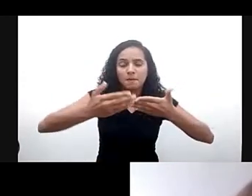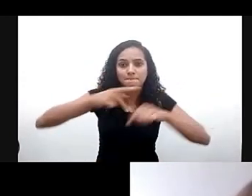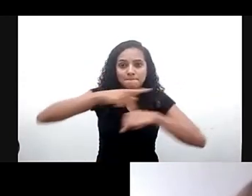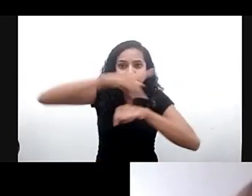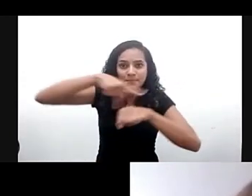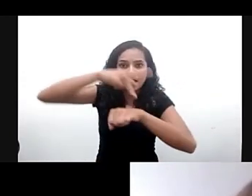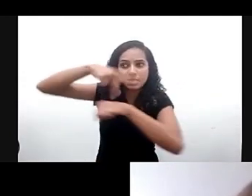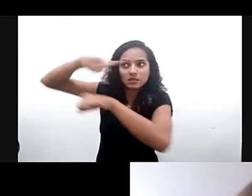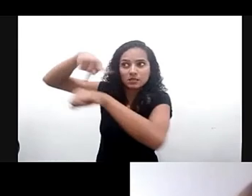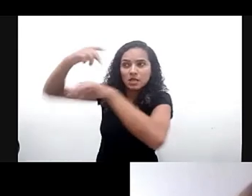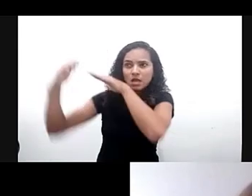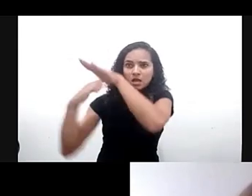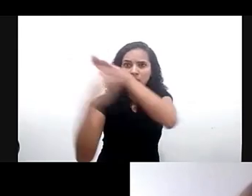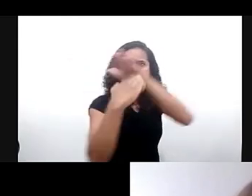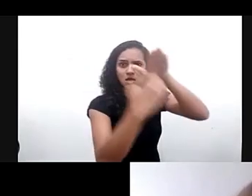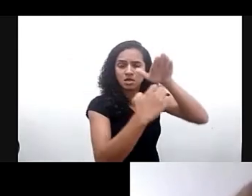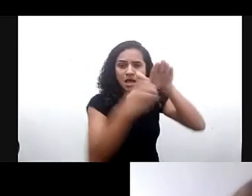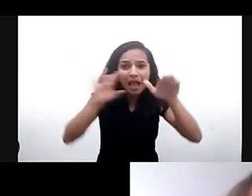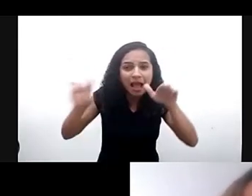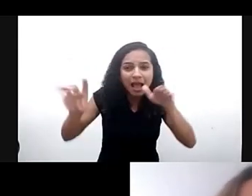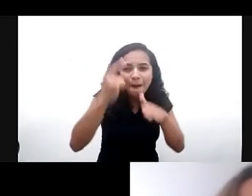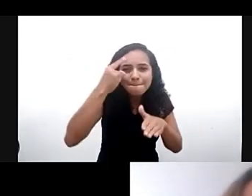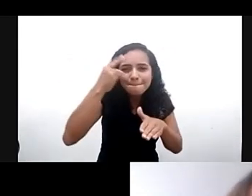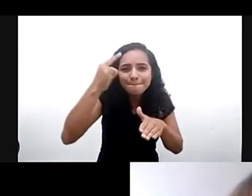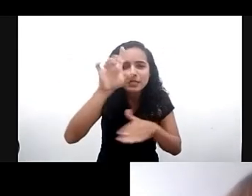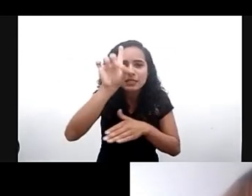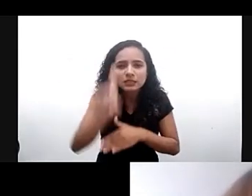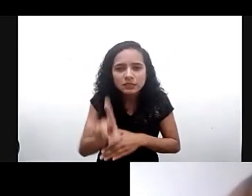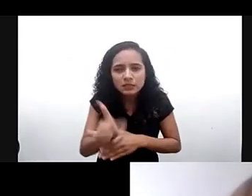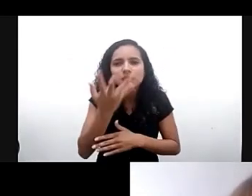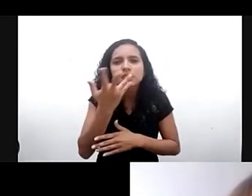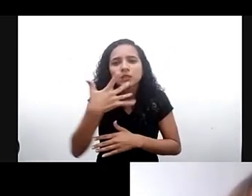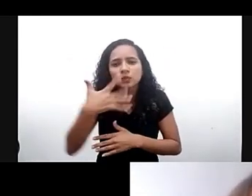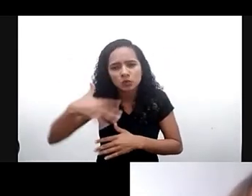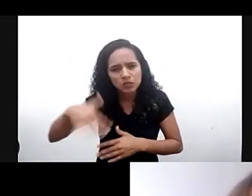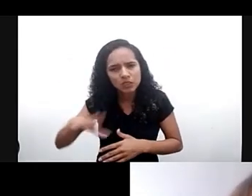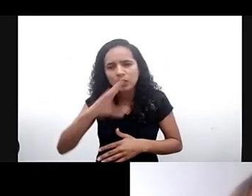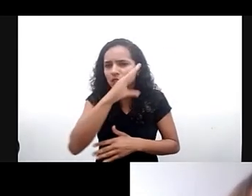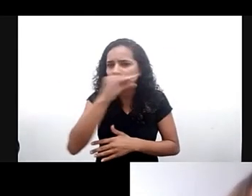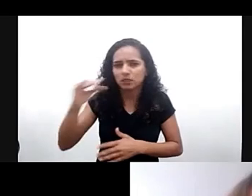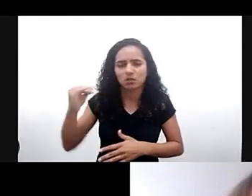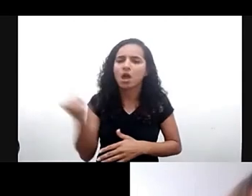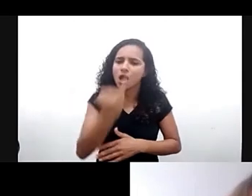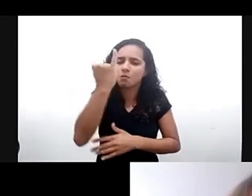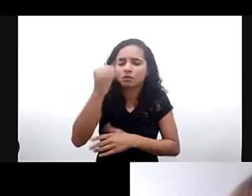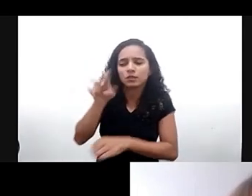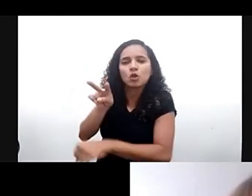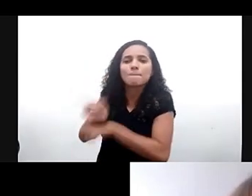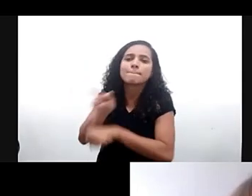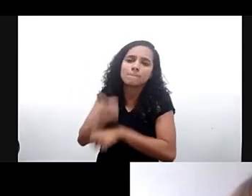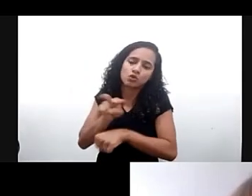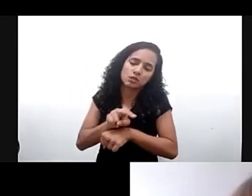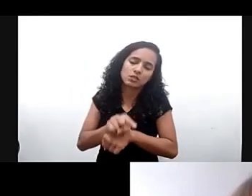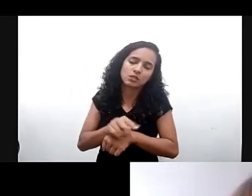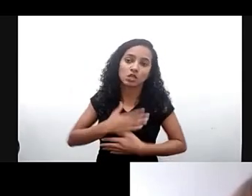realmente pensar direitos da criança por desenho por design é fundamental o que a gente gostaria é que as crianças